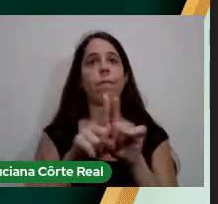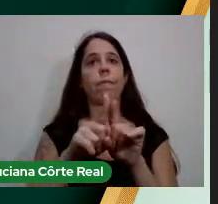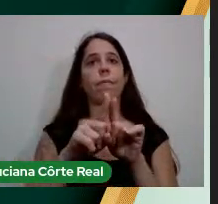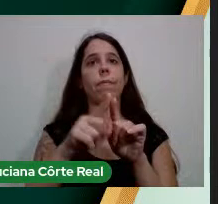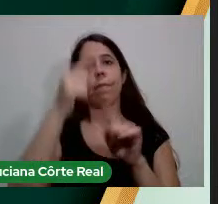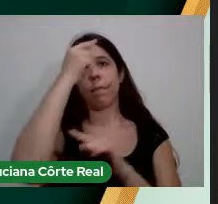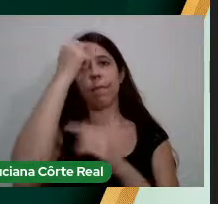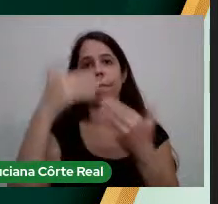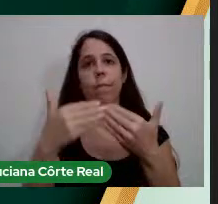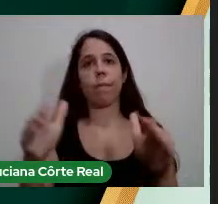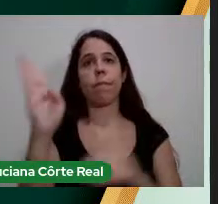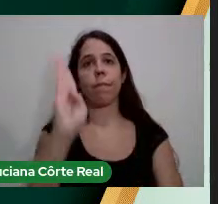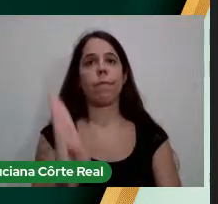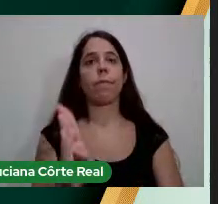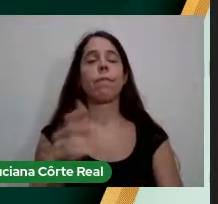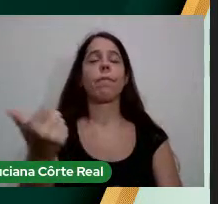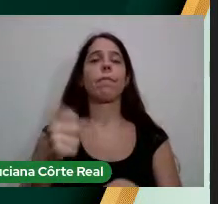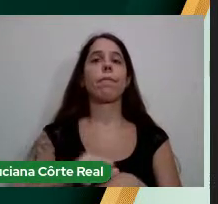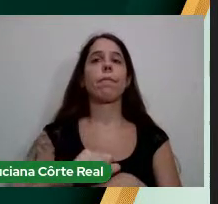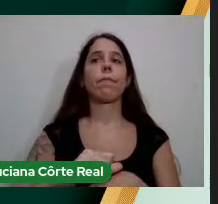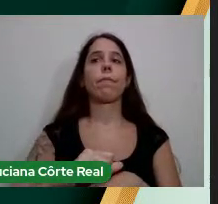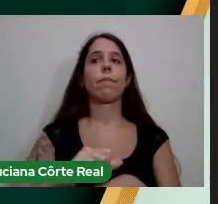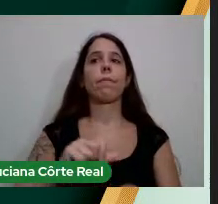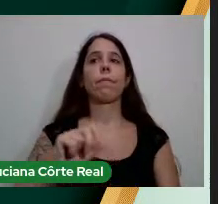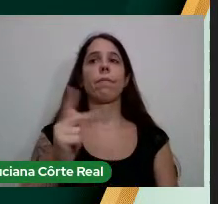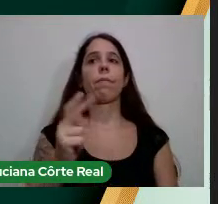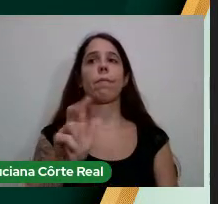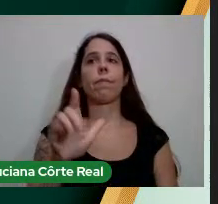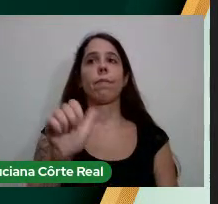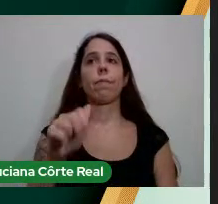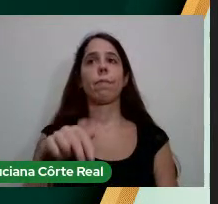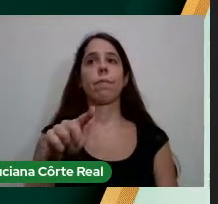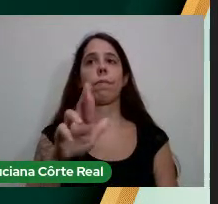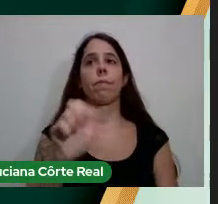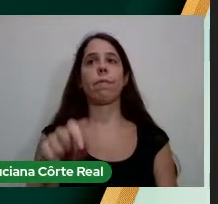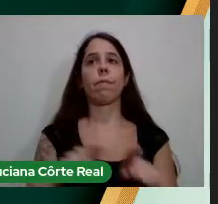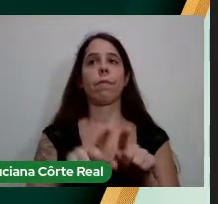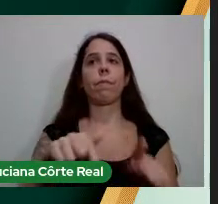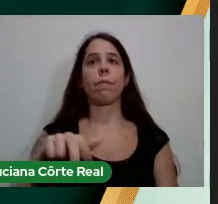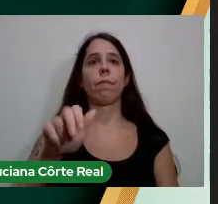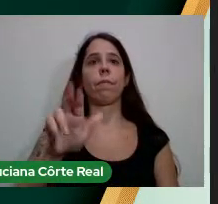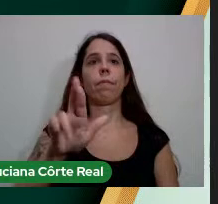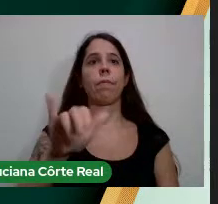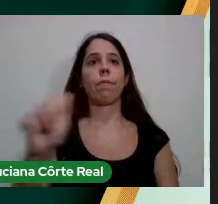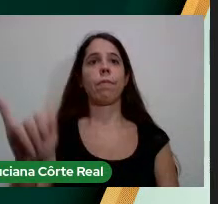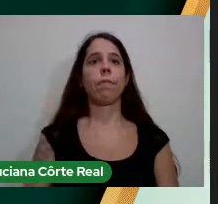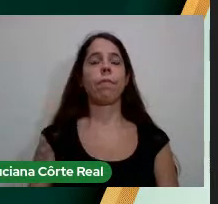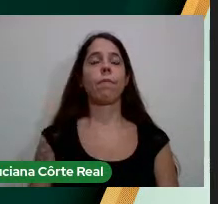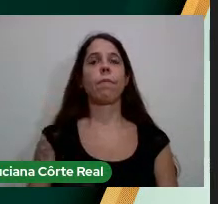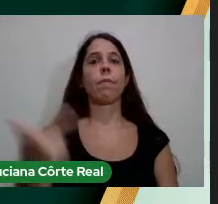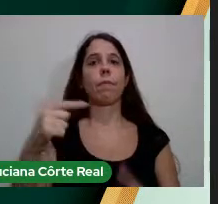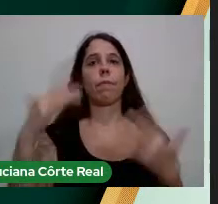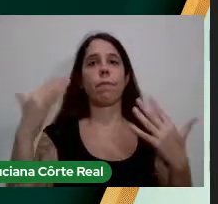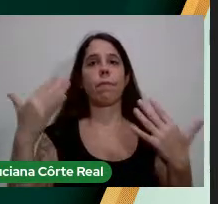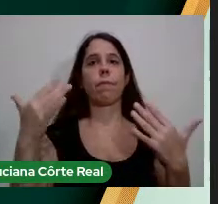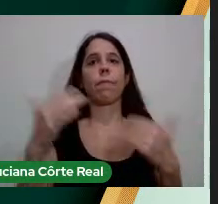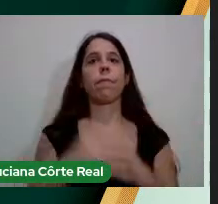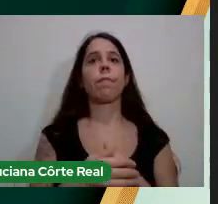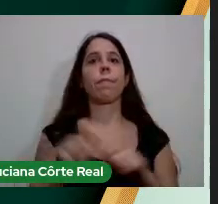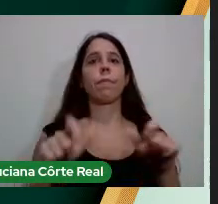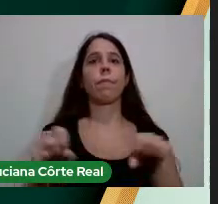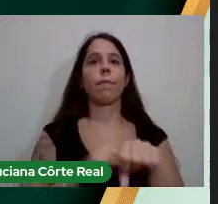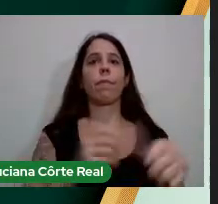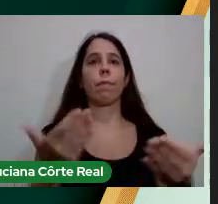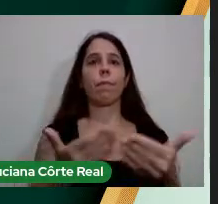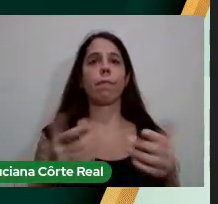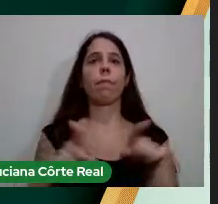E Unipampa Dos polos Ulha Negra E Quaraí Mais uma vez Parabenizamos Os recém-graduados